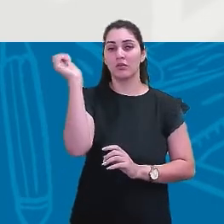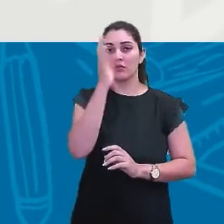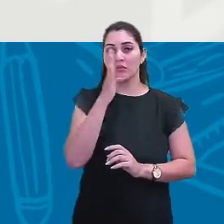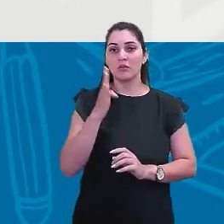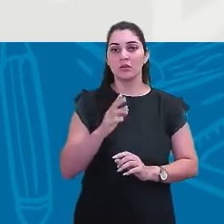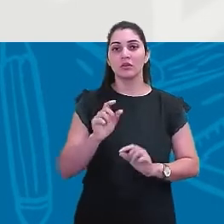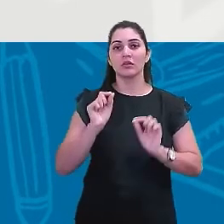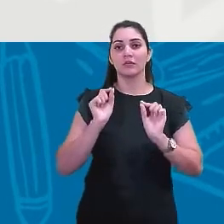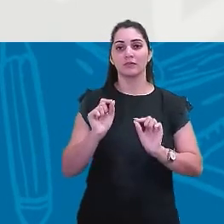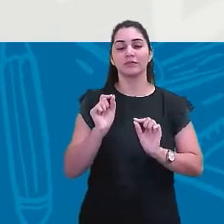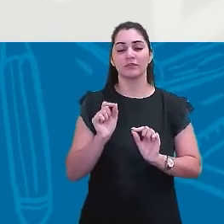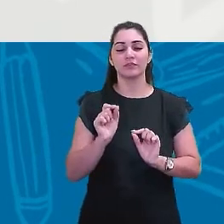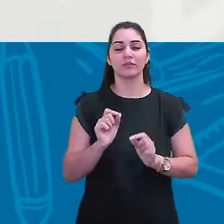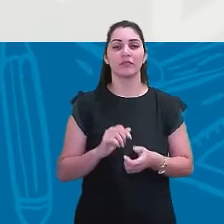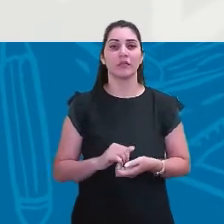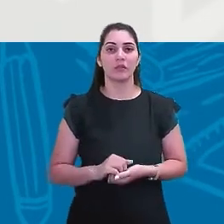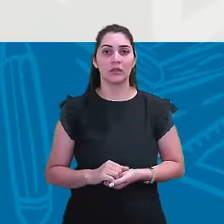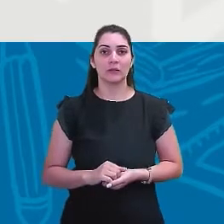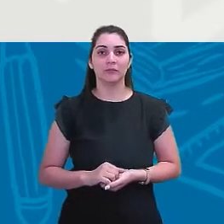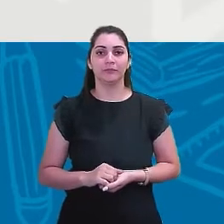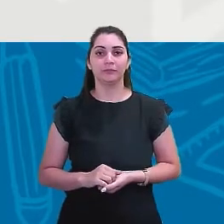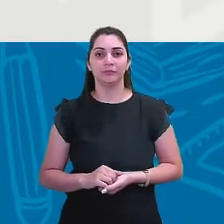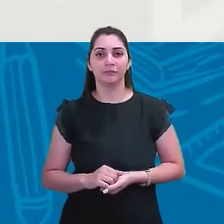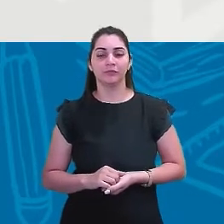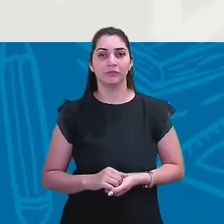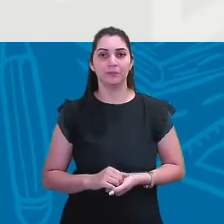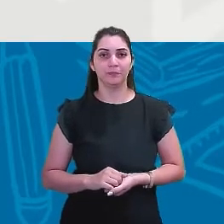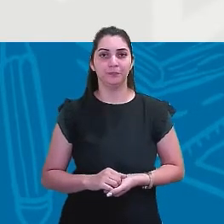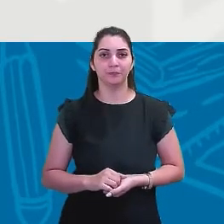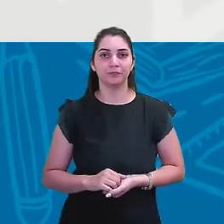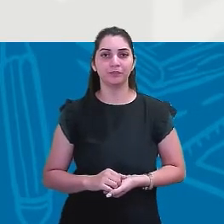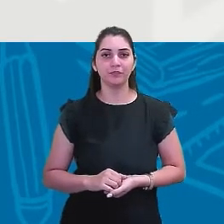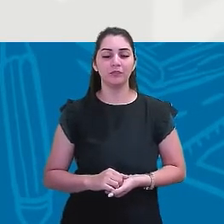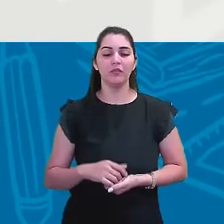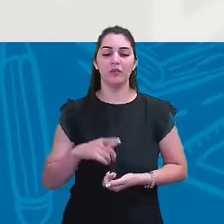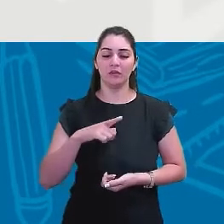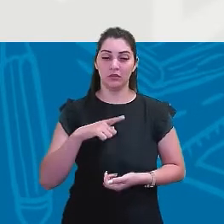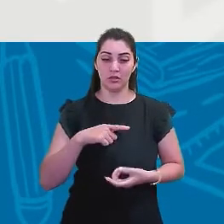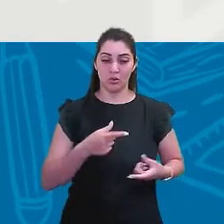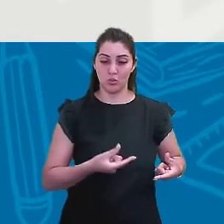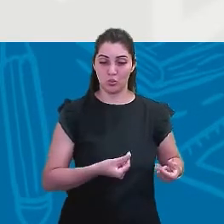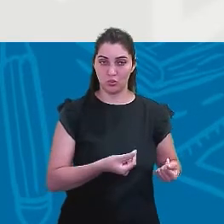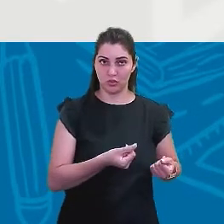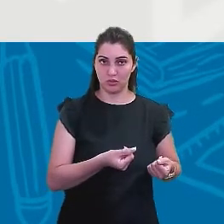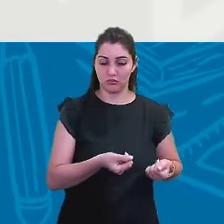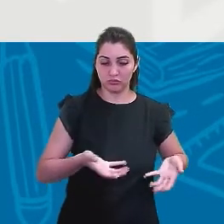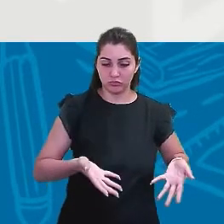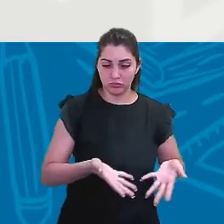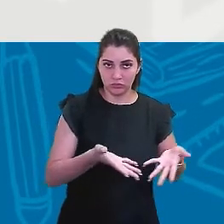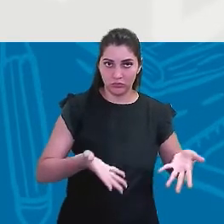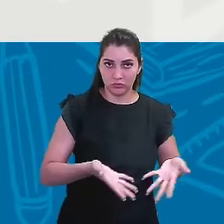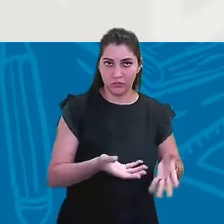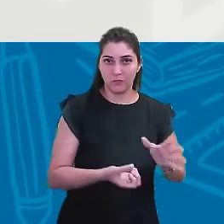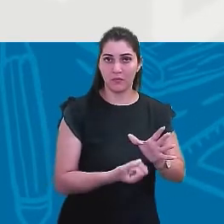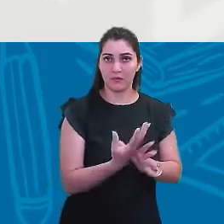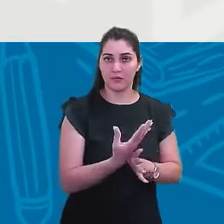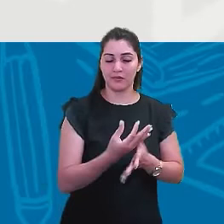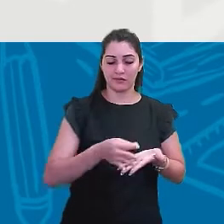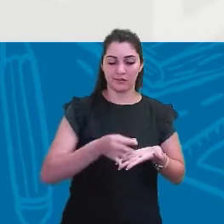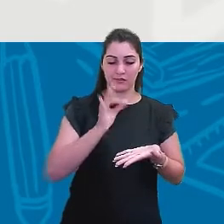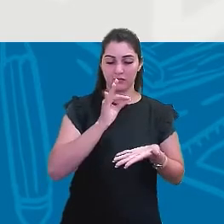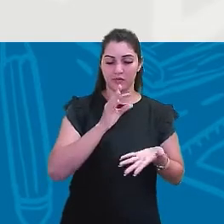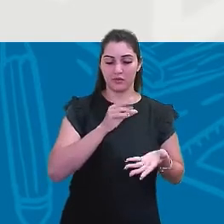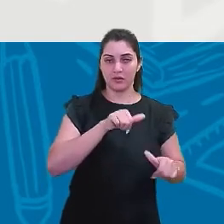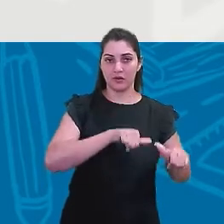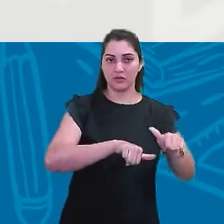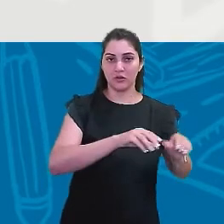pegar aquele capital que era investido para produzir café e